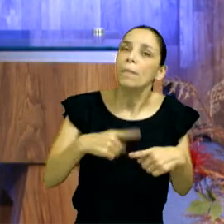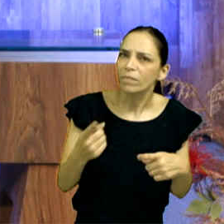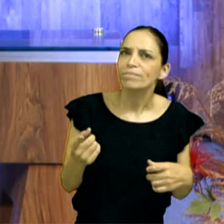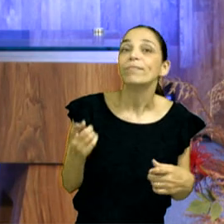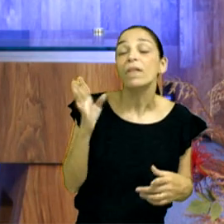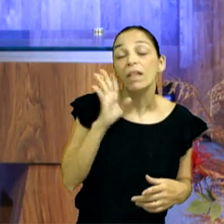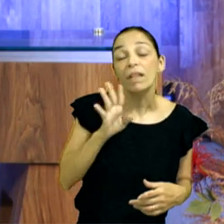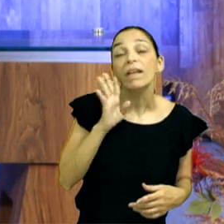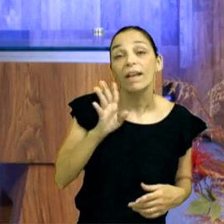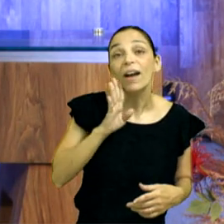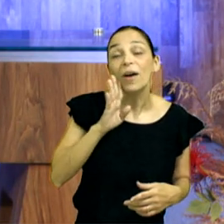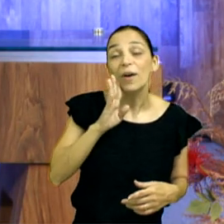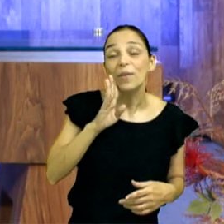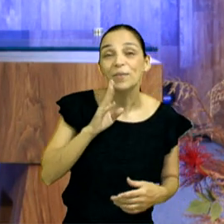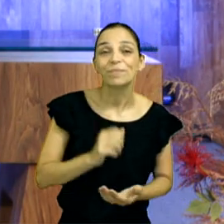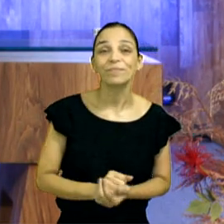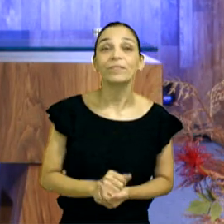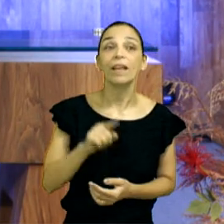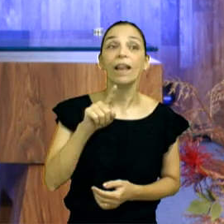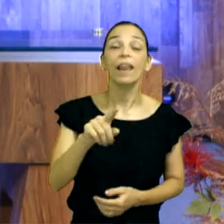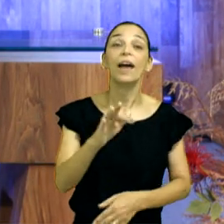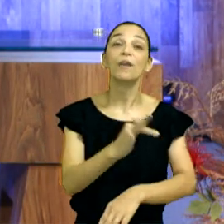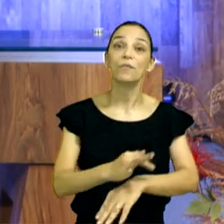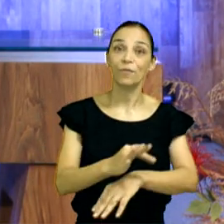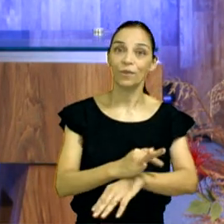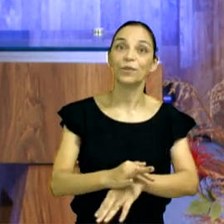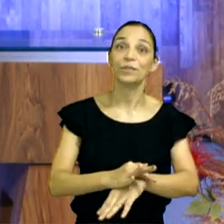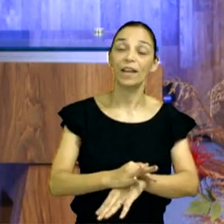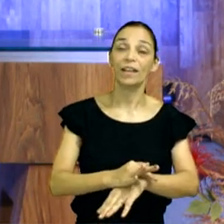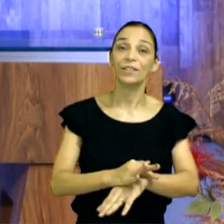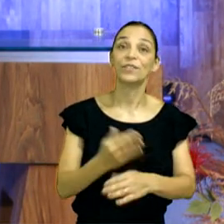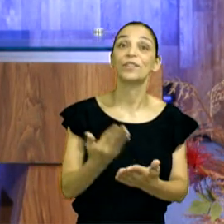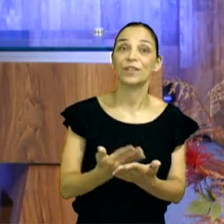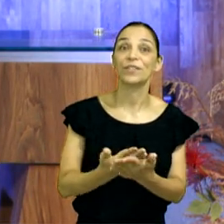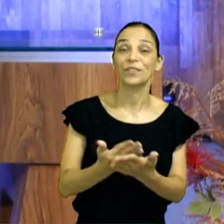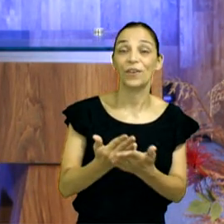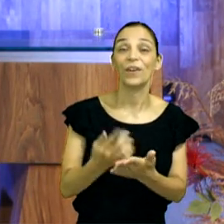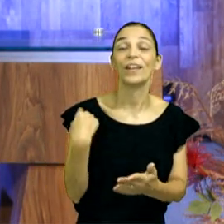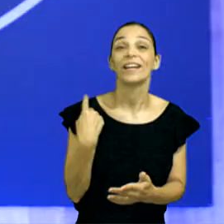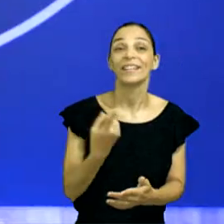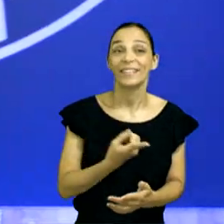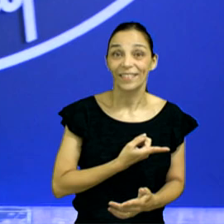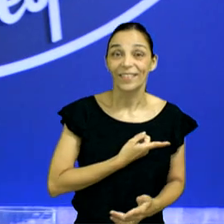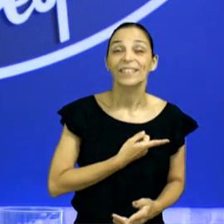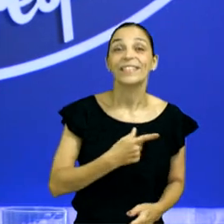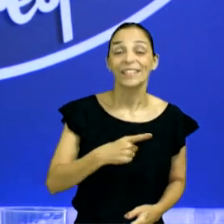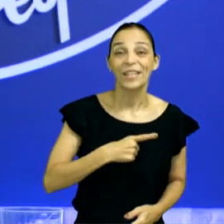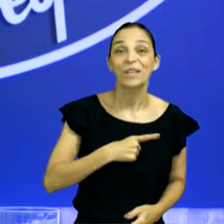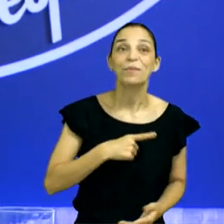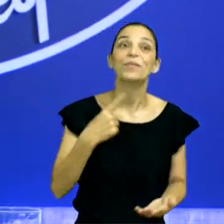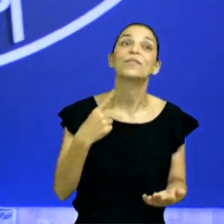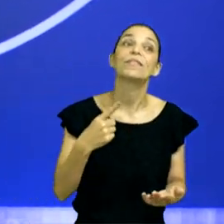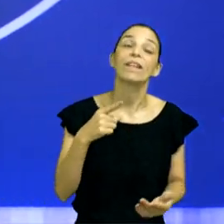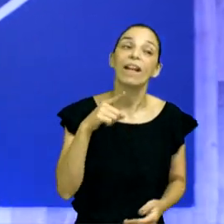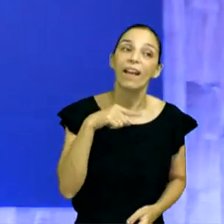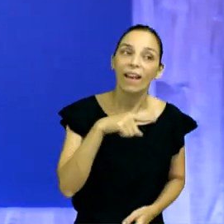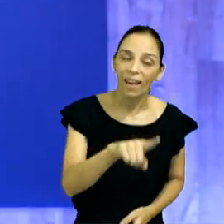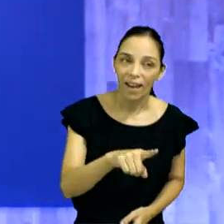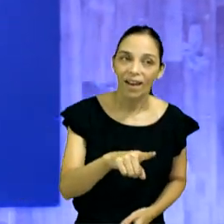Nesse momento está acontecendo um evento da faculdade, que eu fui convidado, deveria estar lá. Mas eu falei, já tenho um compromisso, eu não posso.